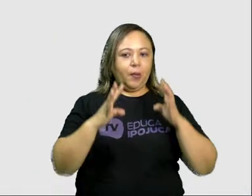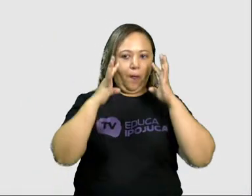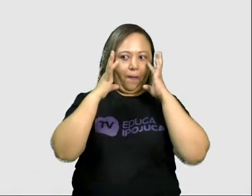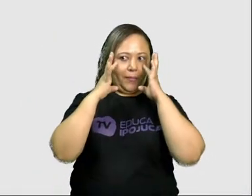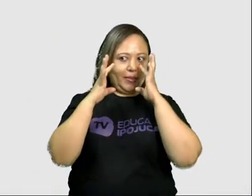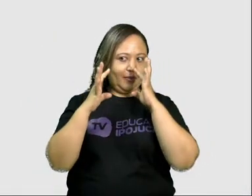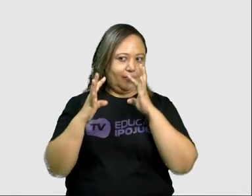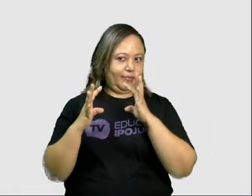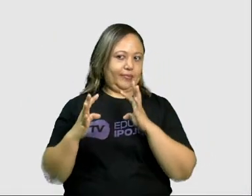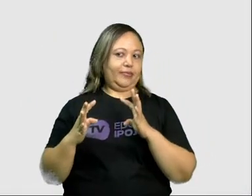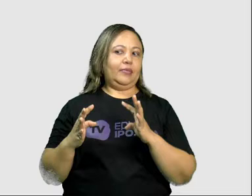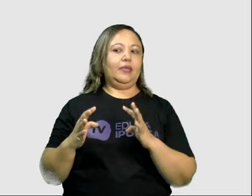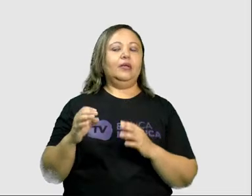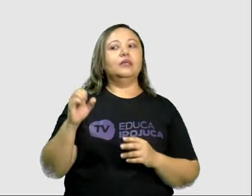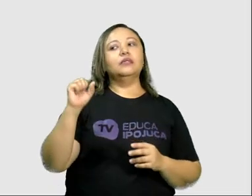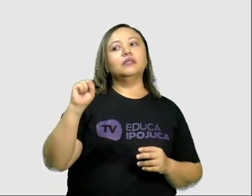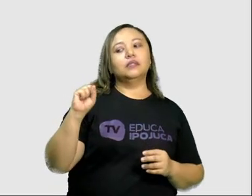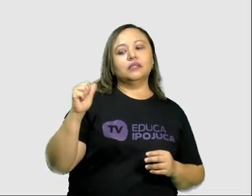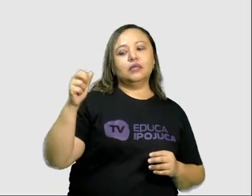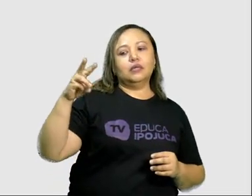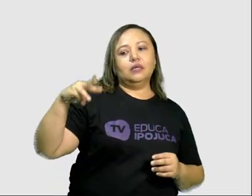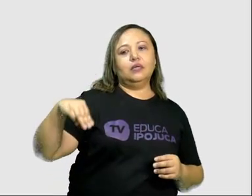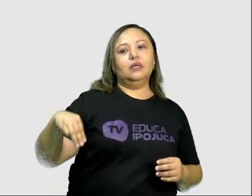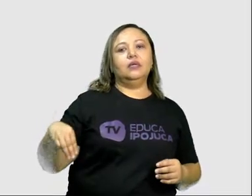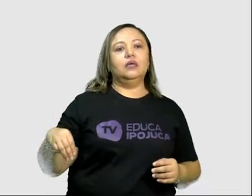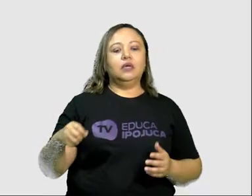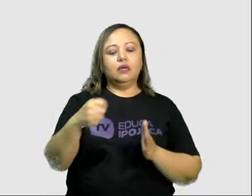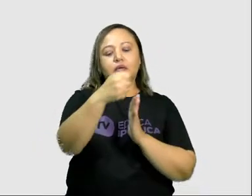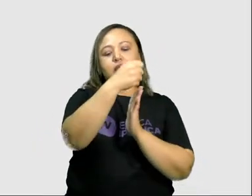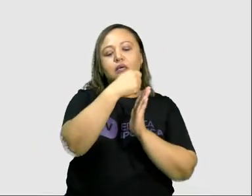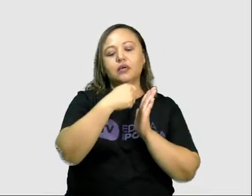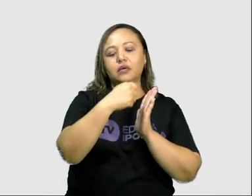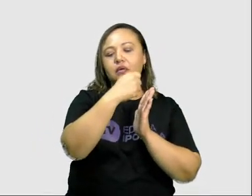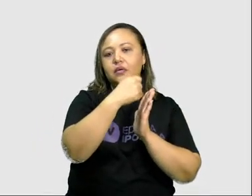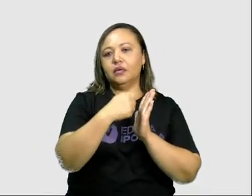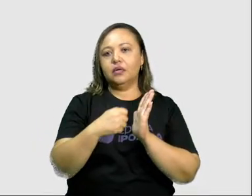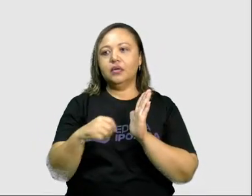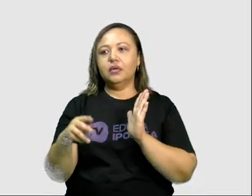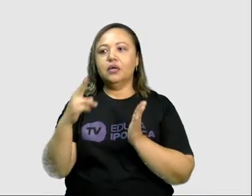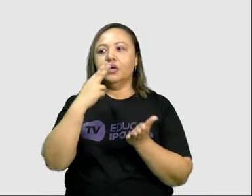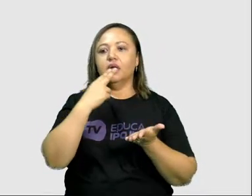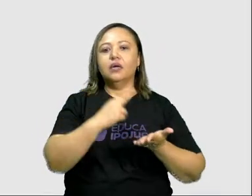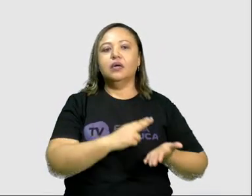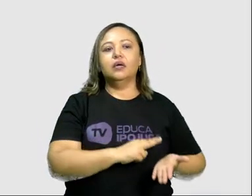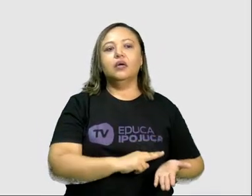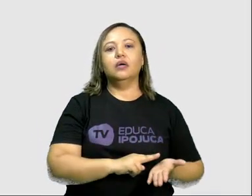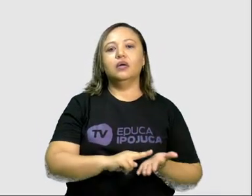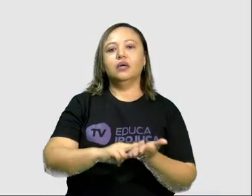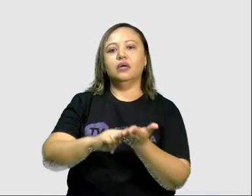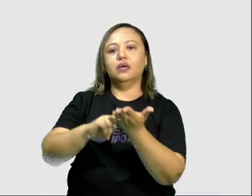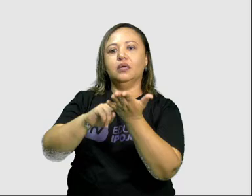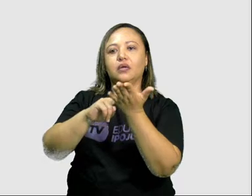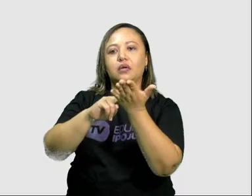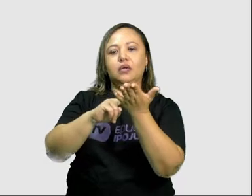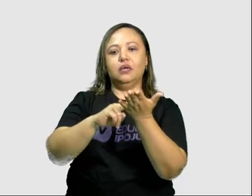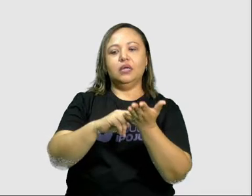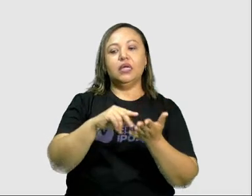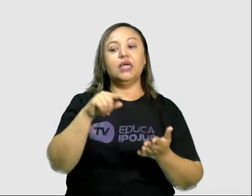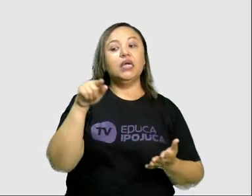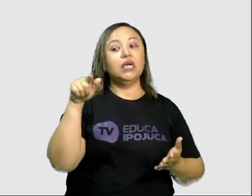Observe. Sam. Sam escreve uma carta. Sam escreve.